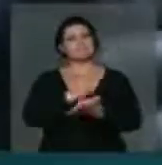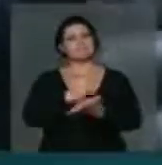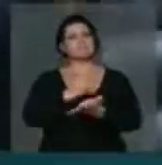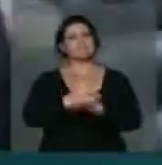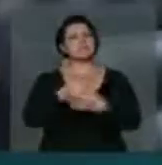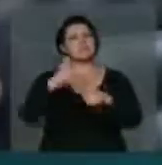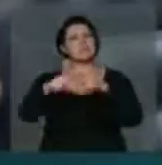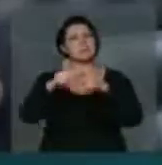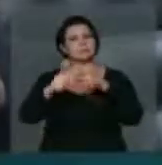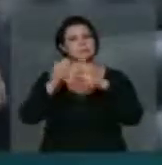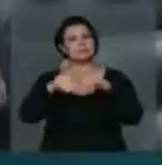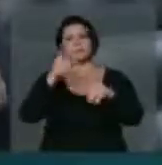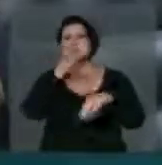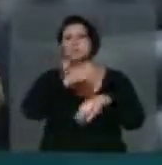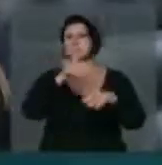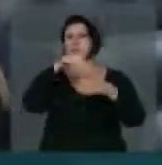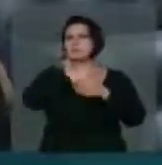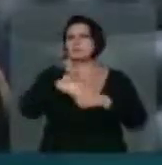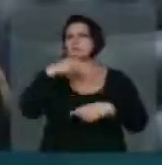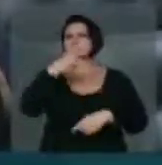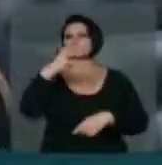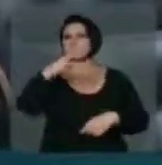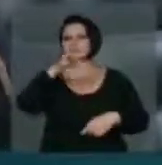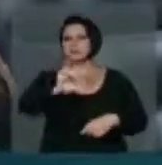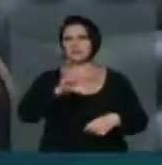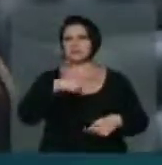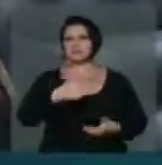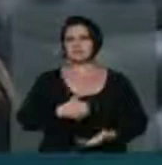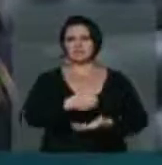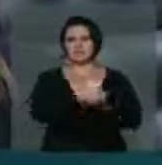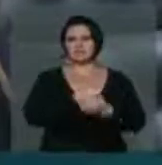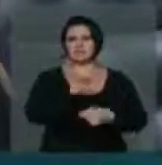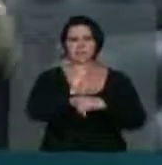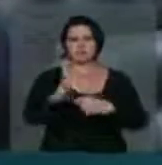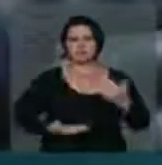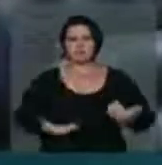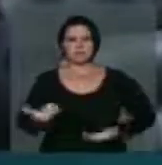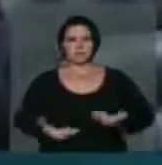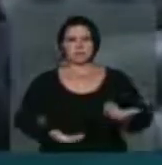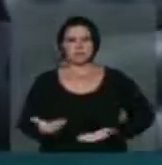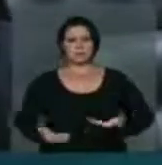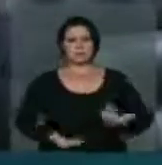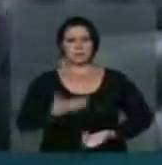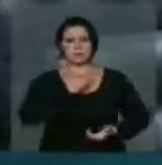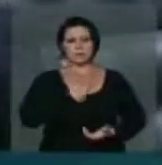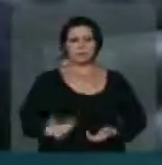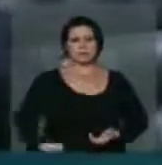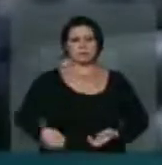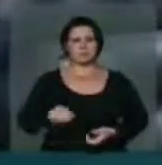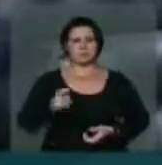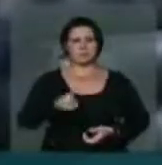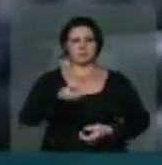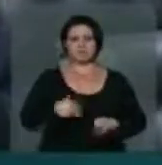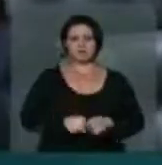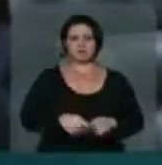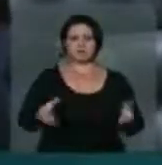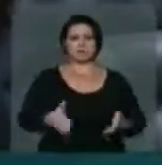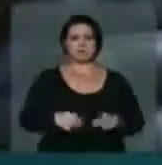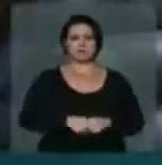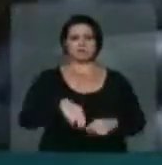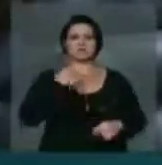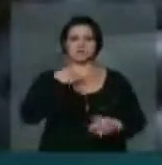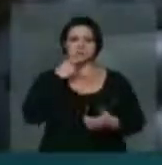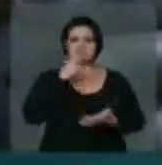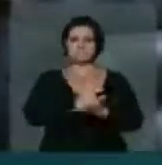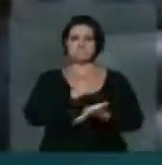prejuízo de não votar 339, que é o apoio como servidora pública, desde sempre, apesar